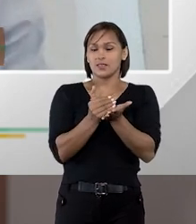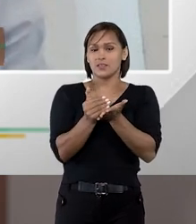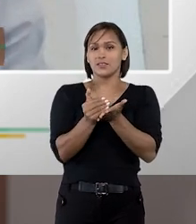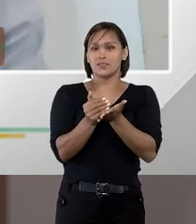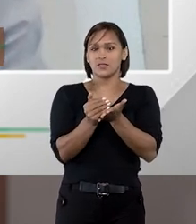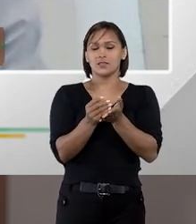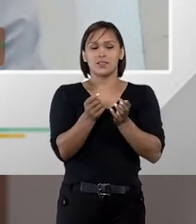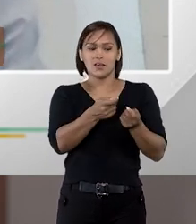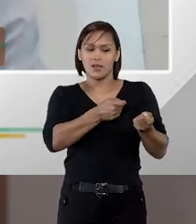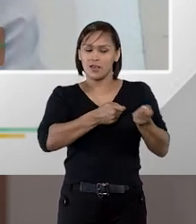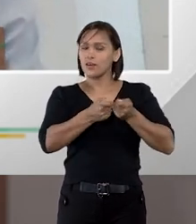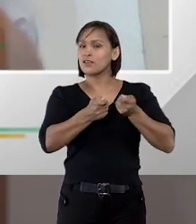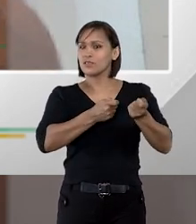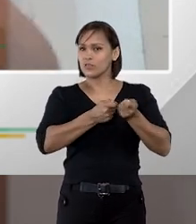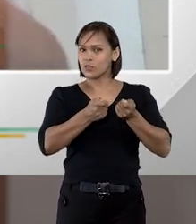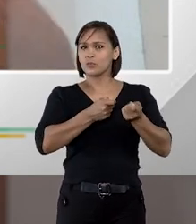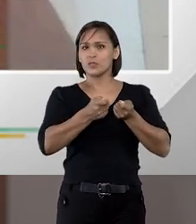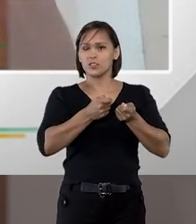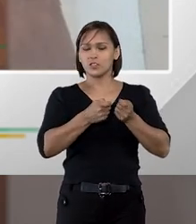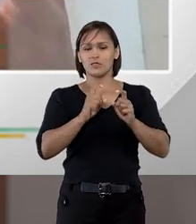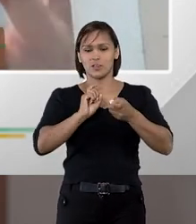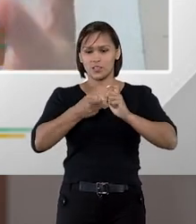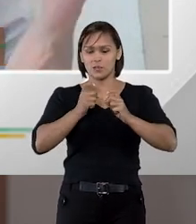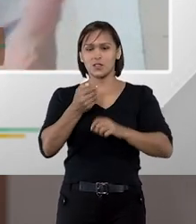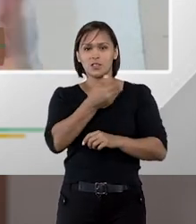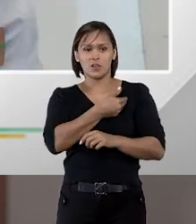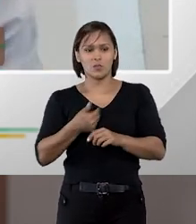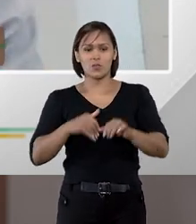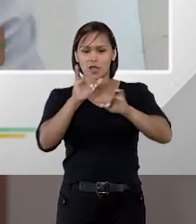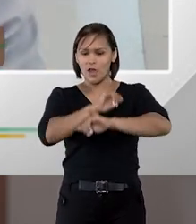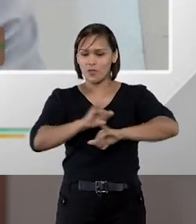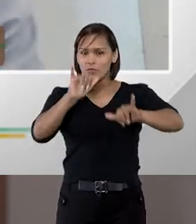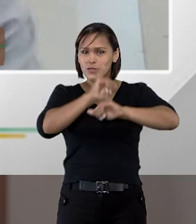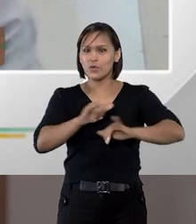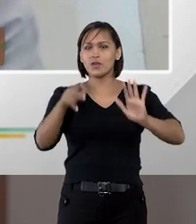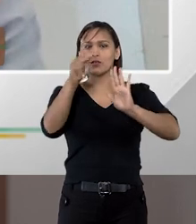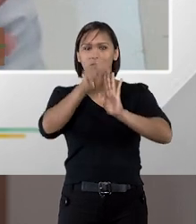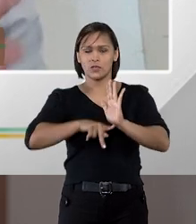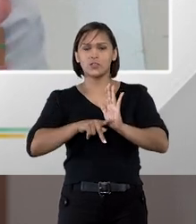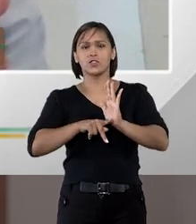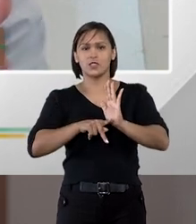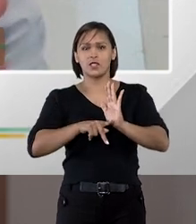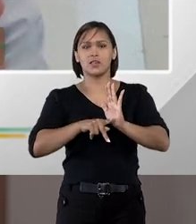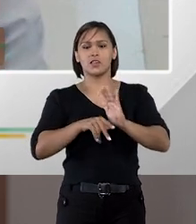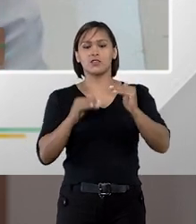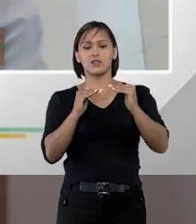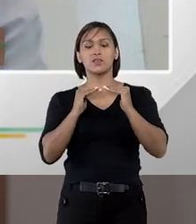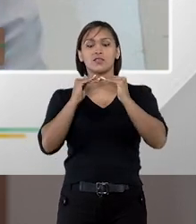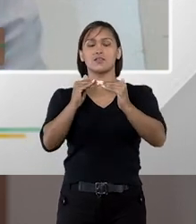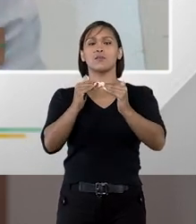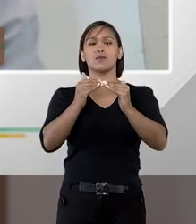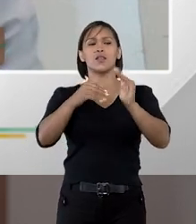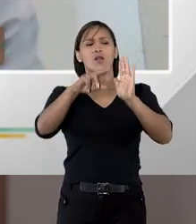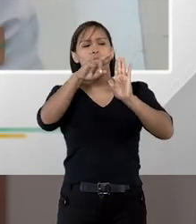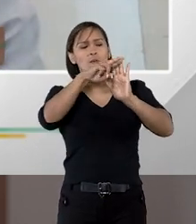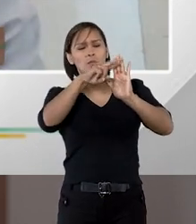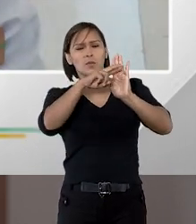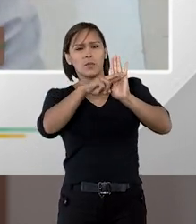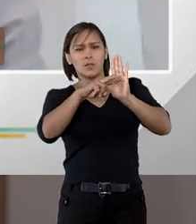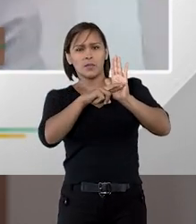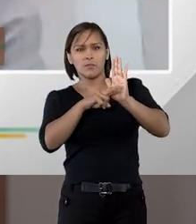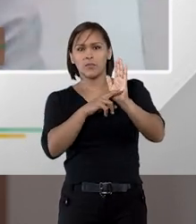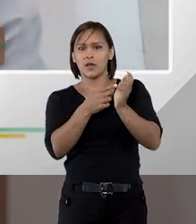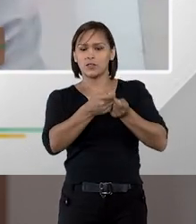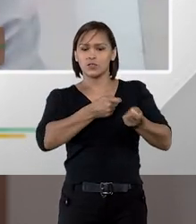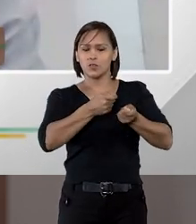inicia a fase competitiva, em que a administração pública divulga esse projeto, estabelece qual é o critério de